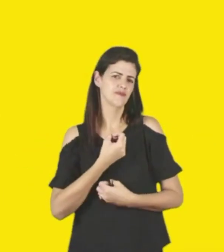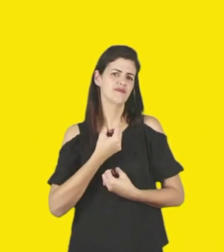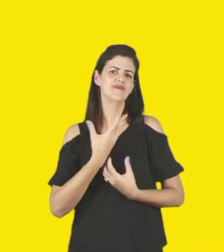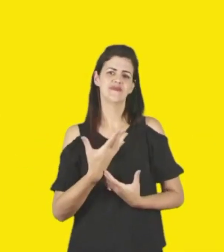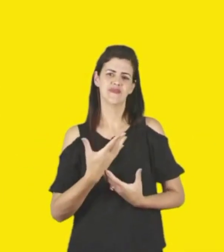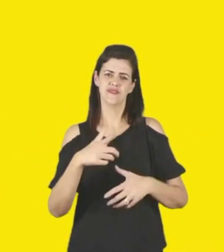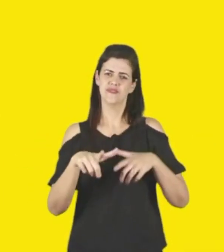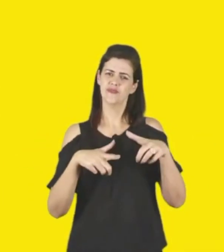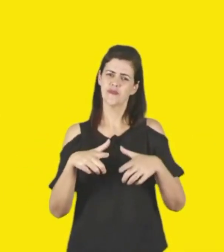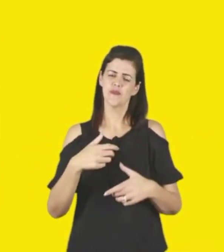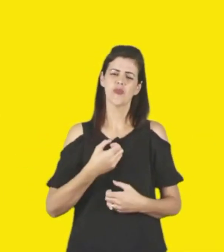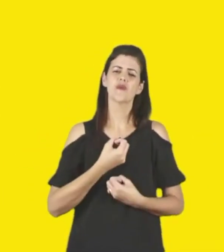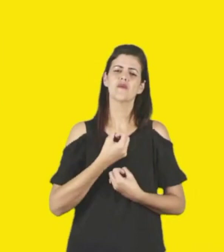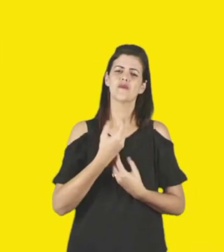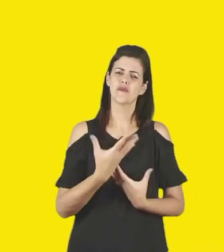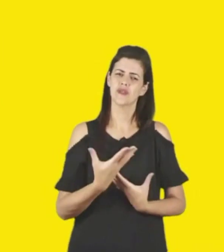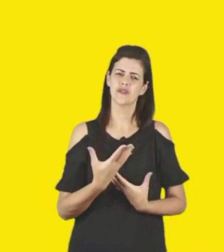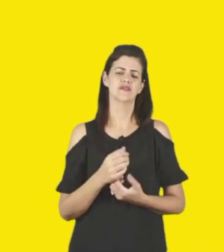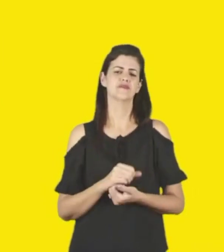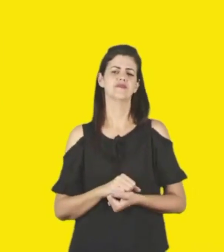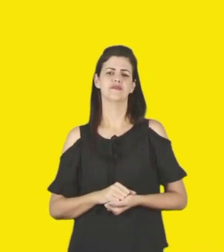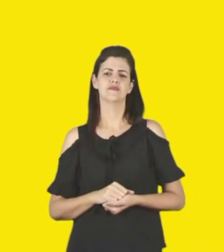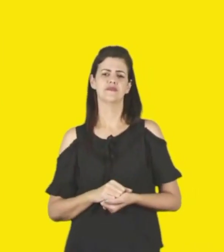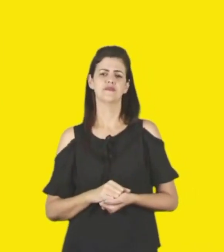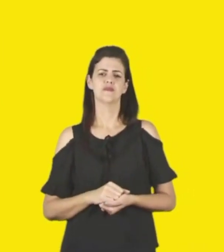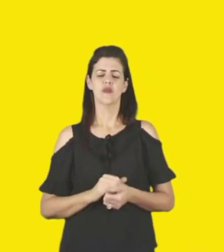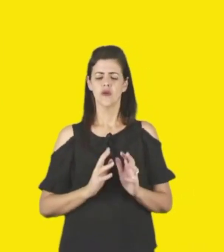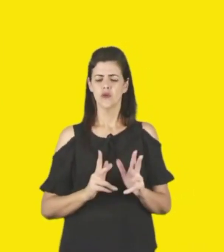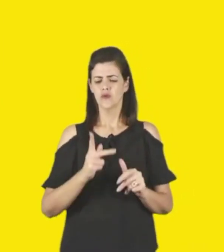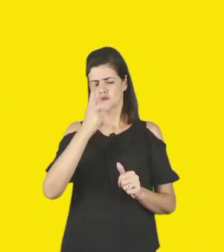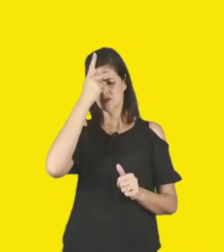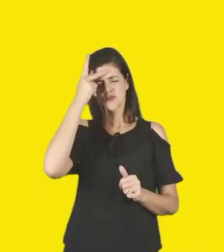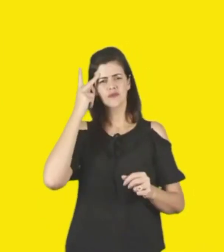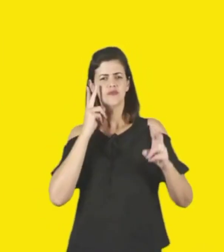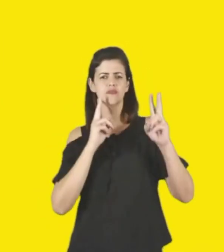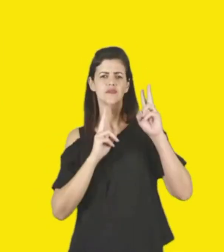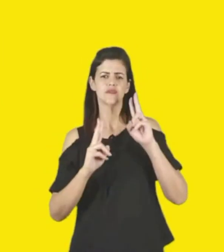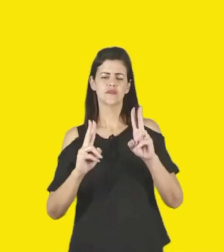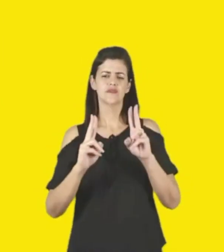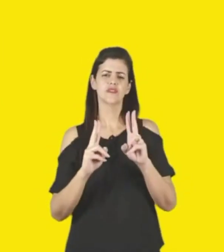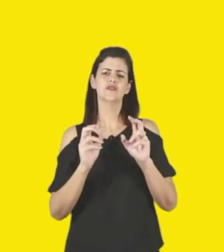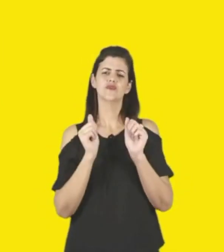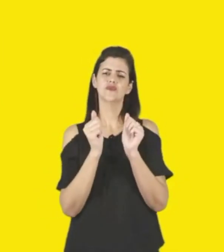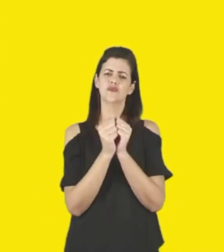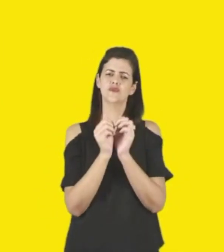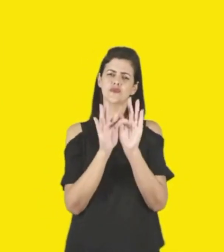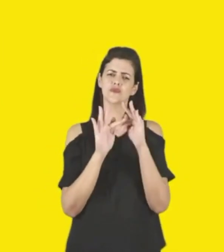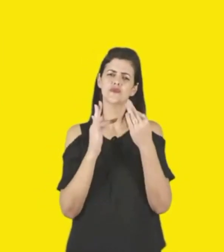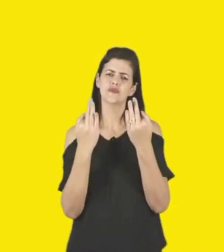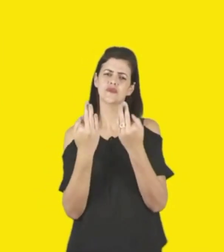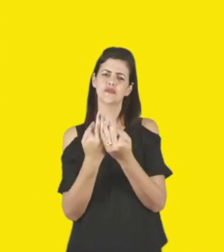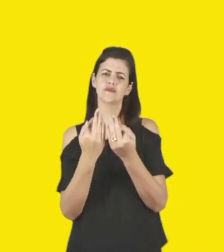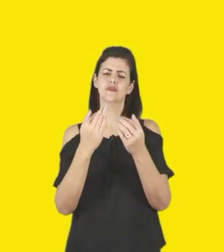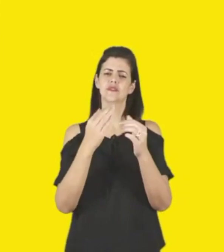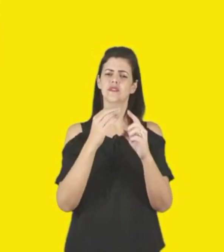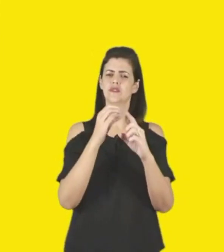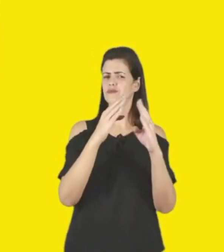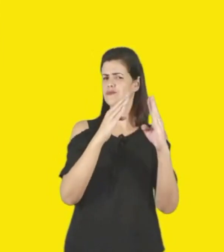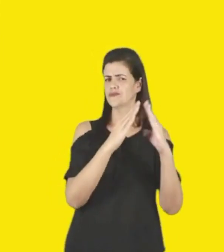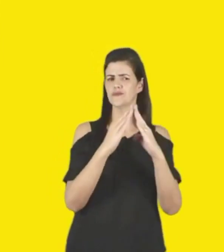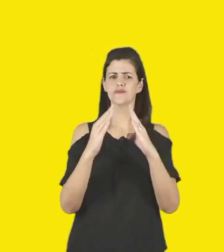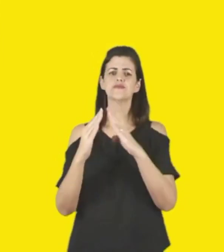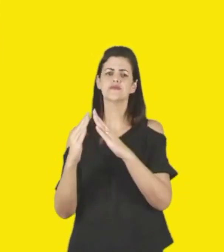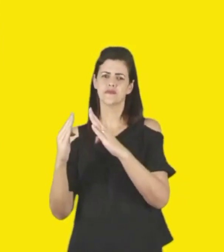serviços e turismo, e suas famílias, e também as comunidades, que o